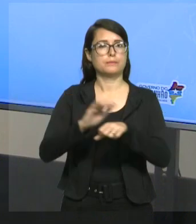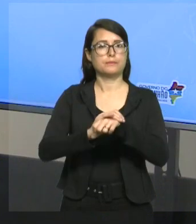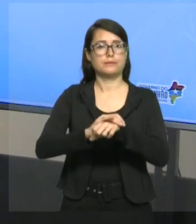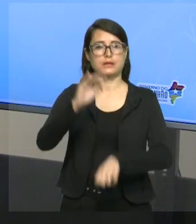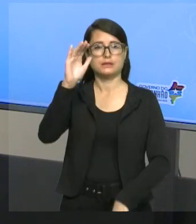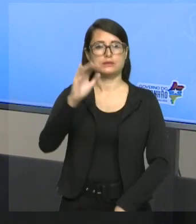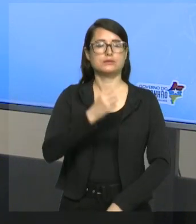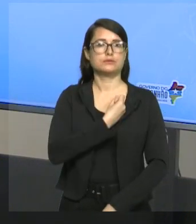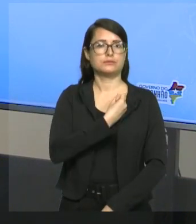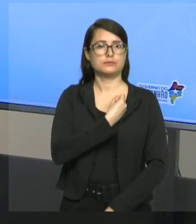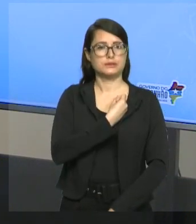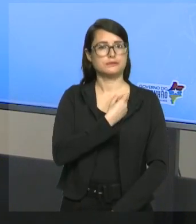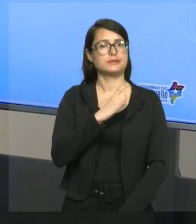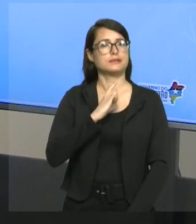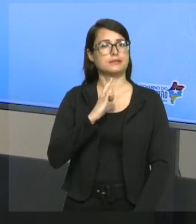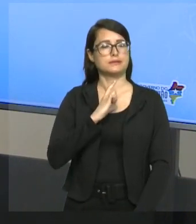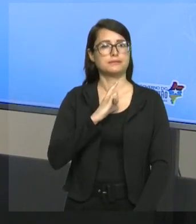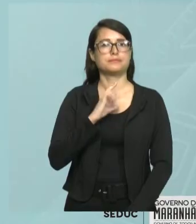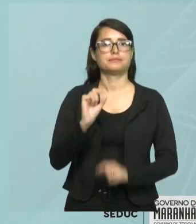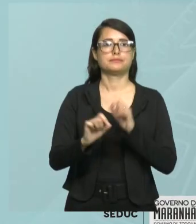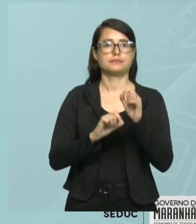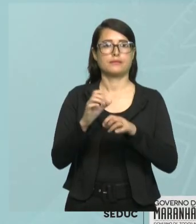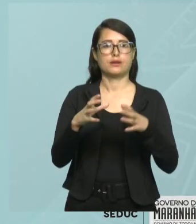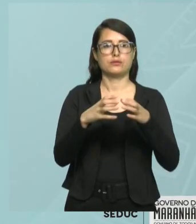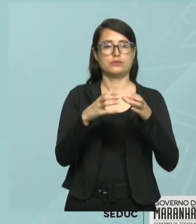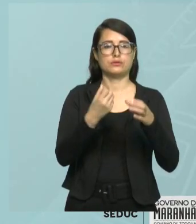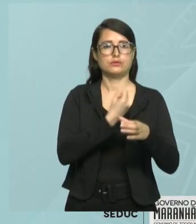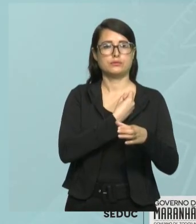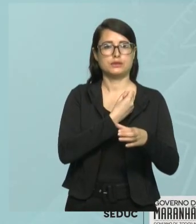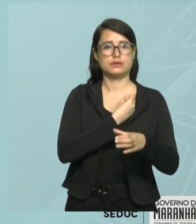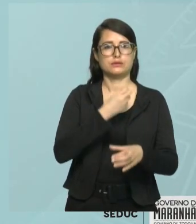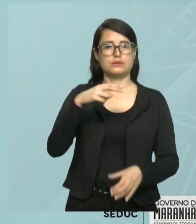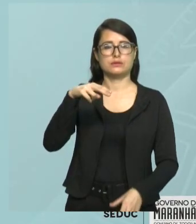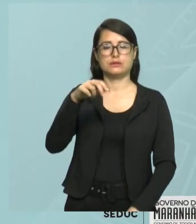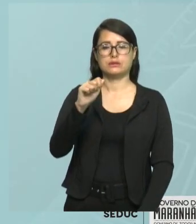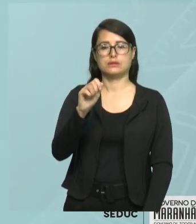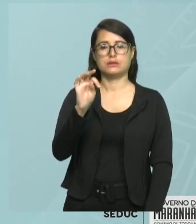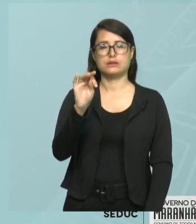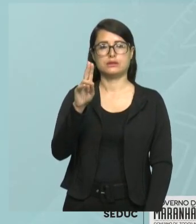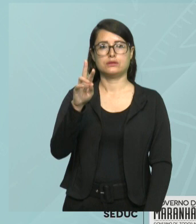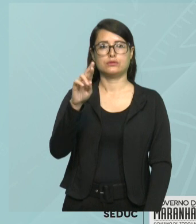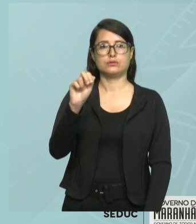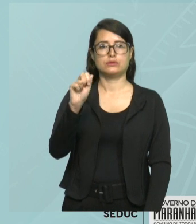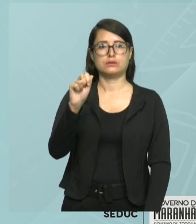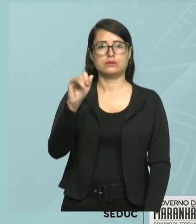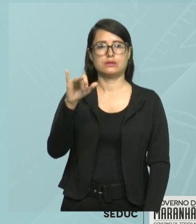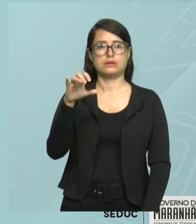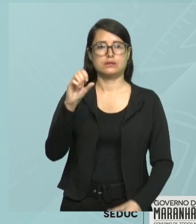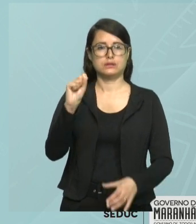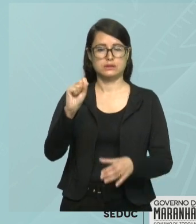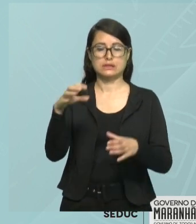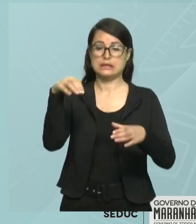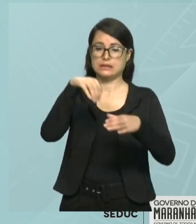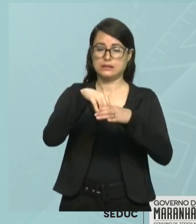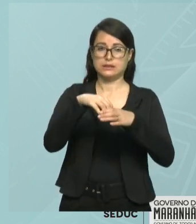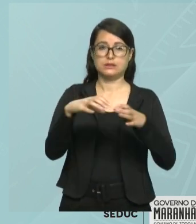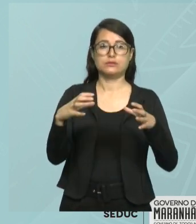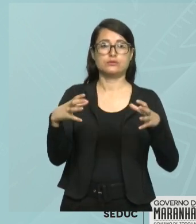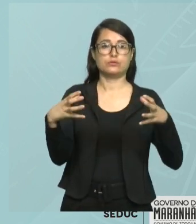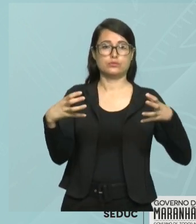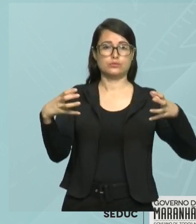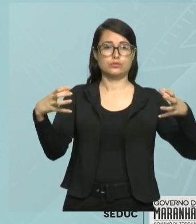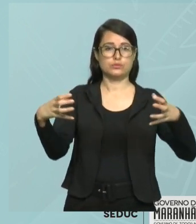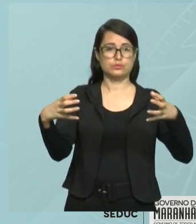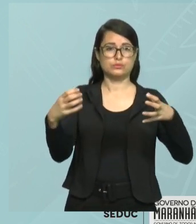elementos. Lembrando que o conjunto dos números naturais está contido nos inteiros, e o conjunto dos números inteiros